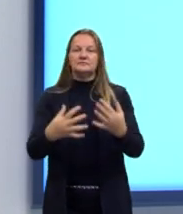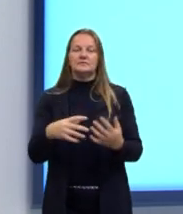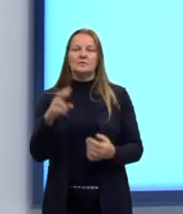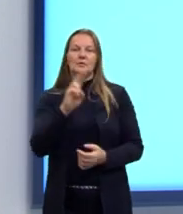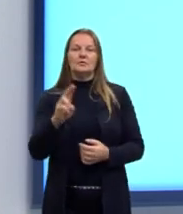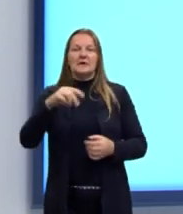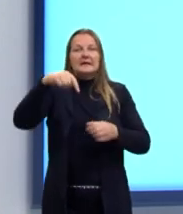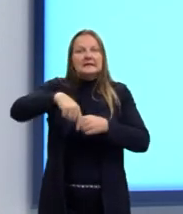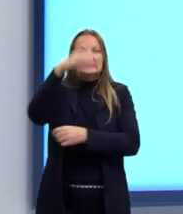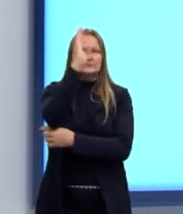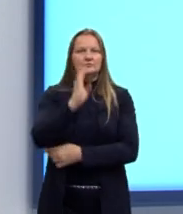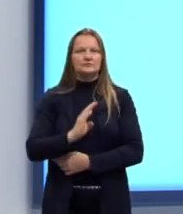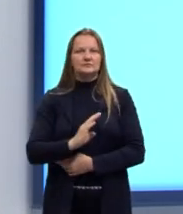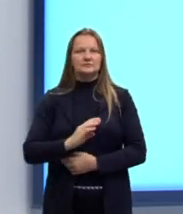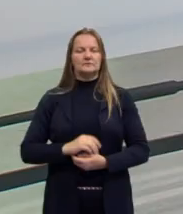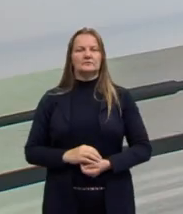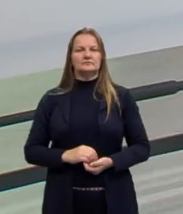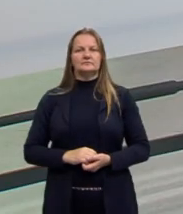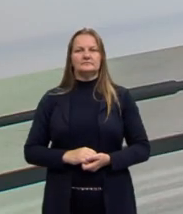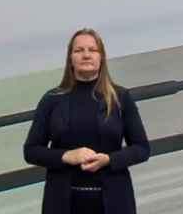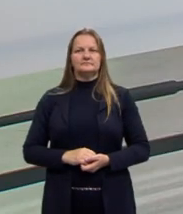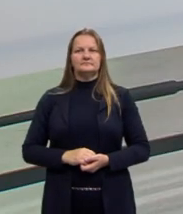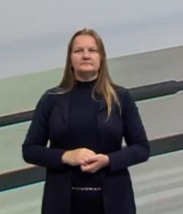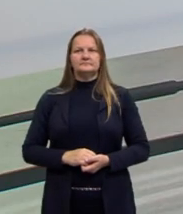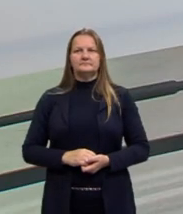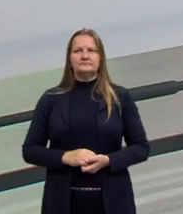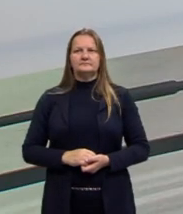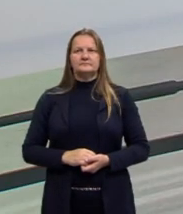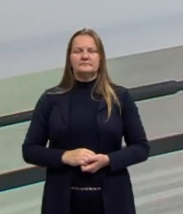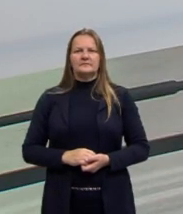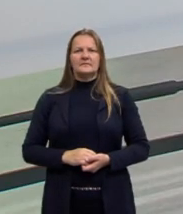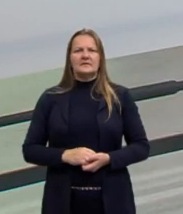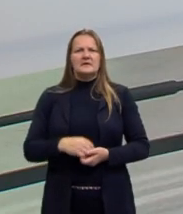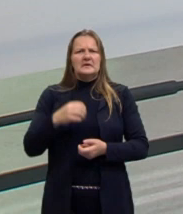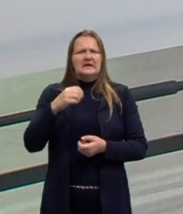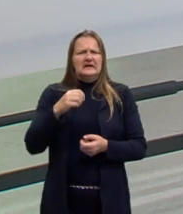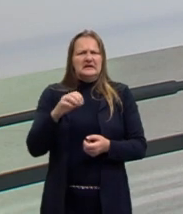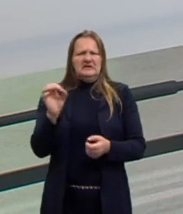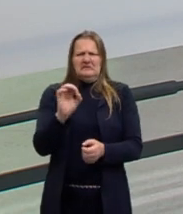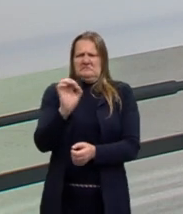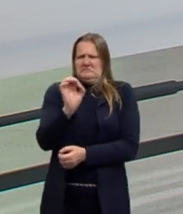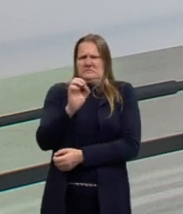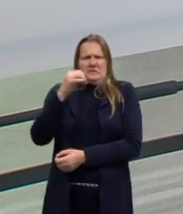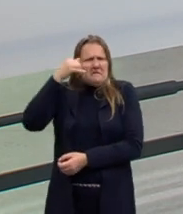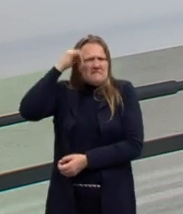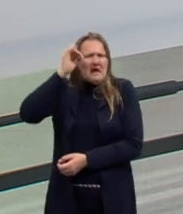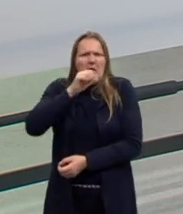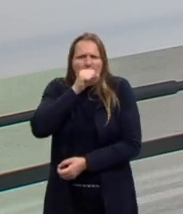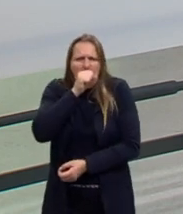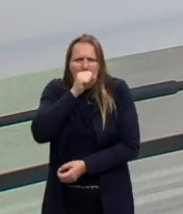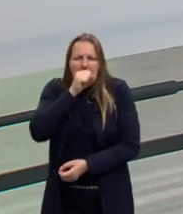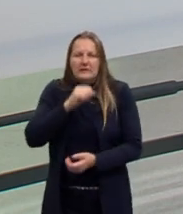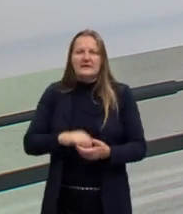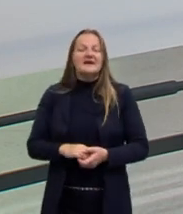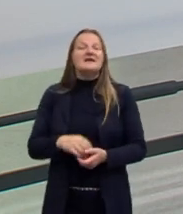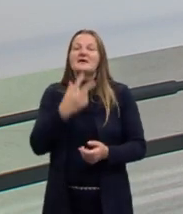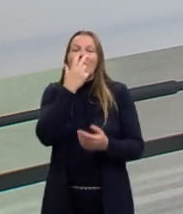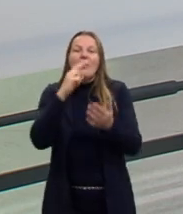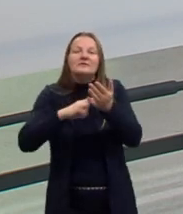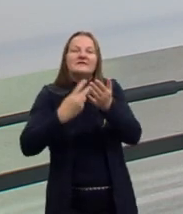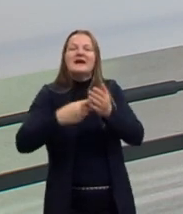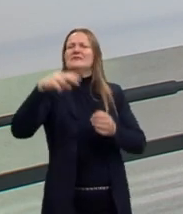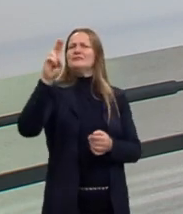usa aqui no Brasil. Como eu falei antes ali, nem que a vaca tussa. Vou manter esse exemplo. Ela só